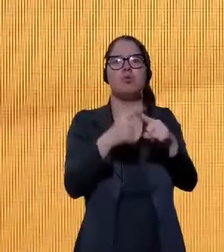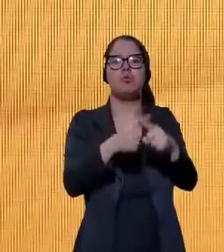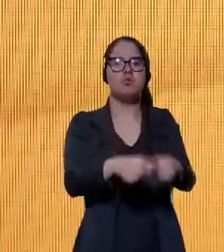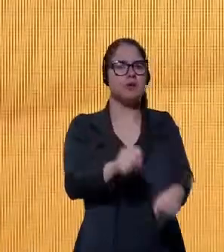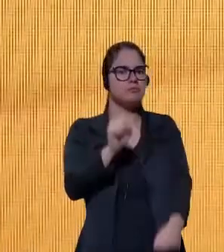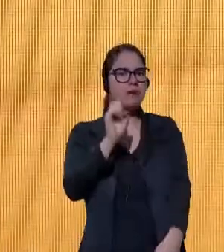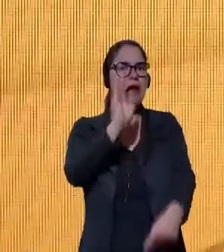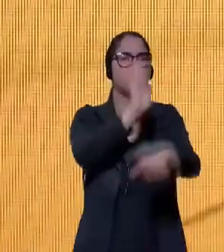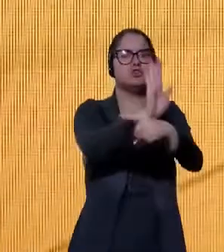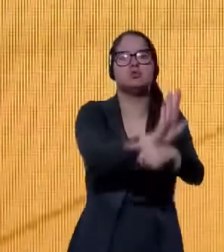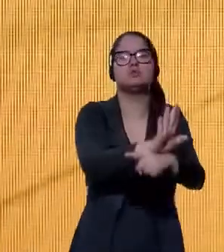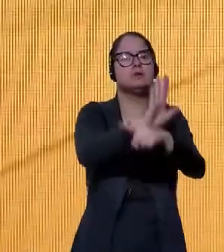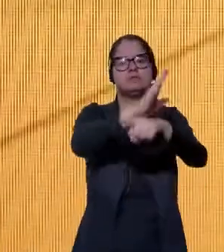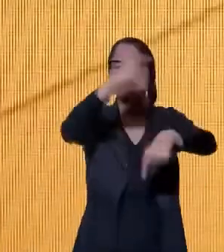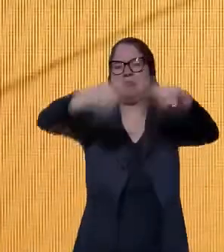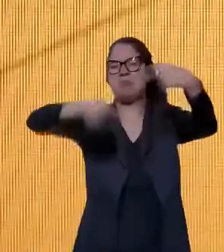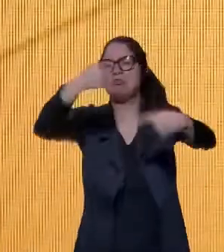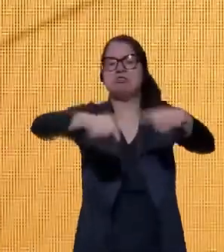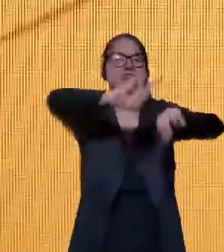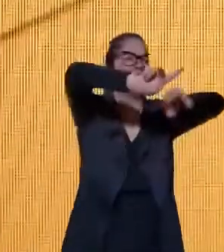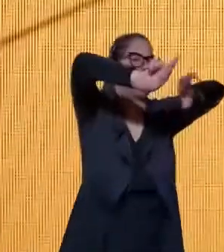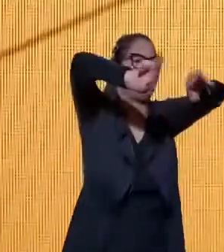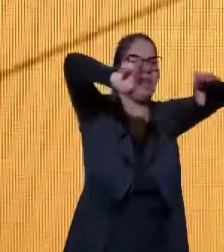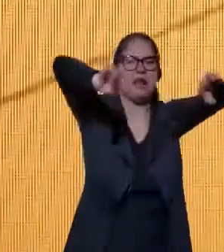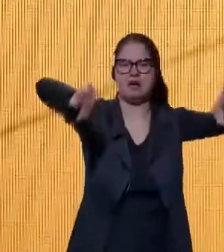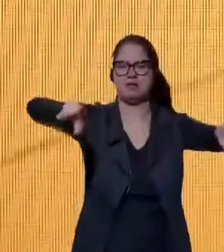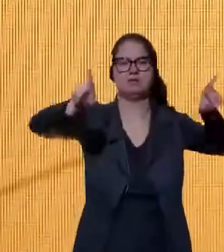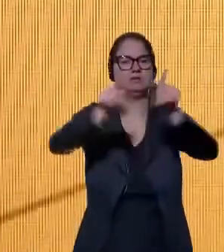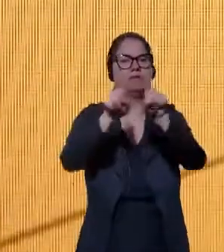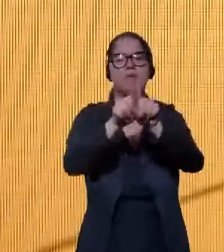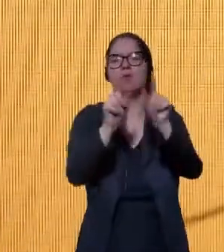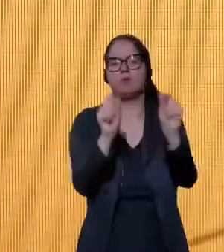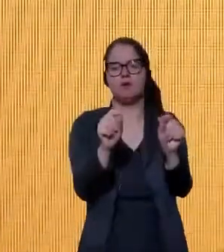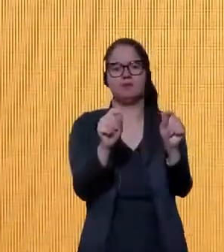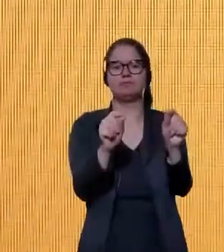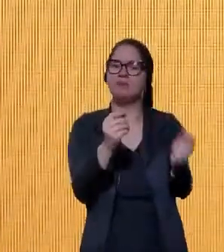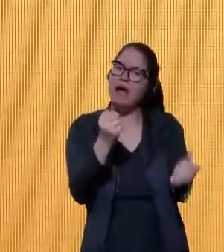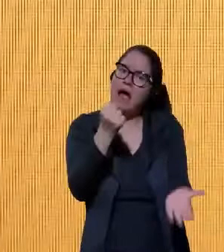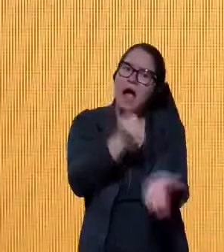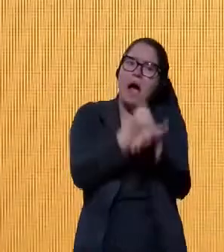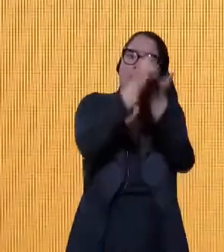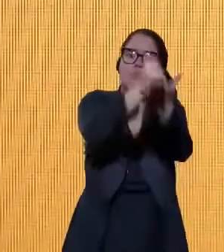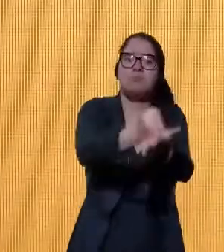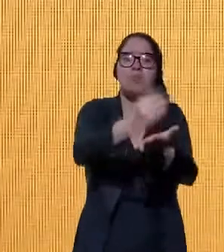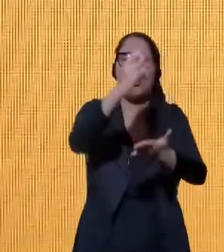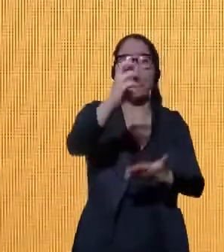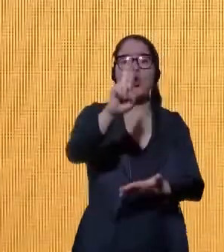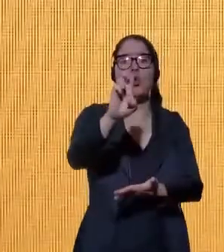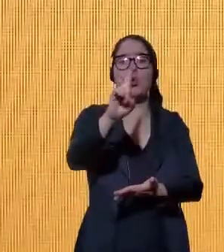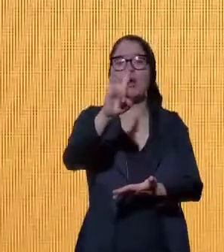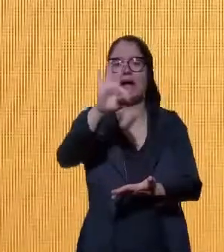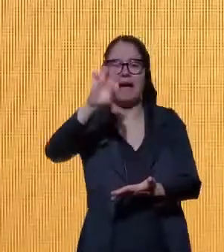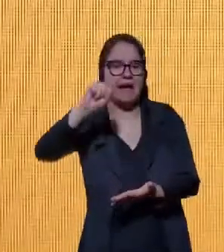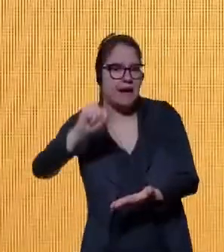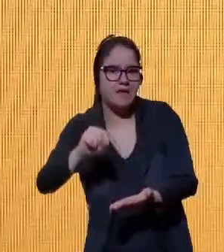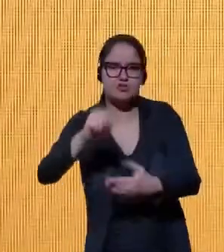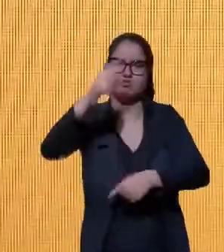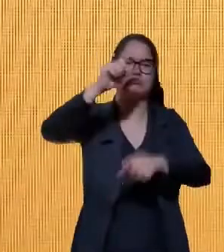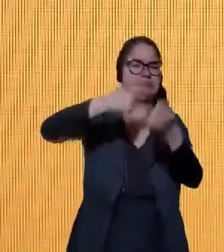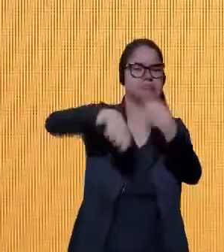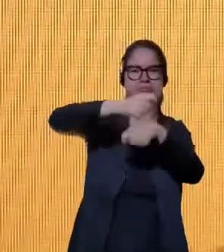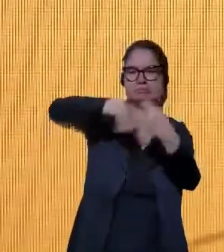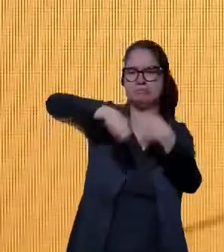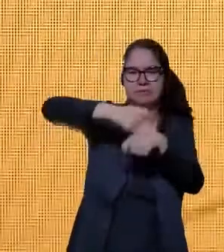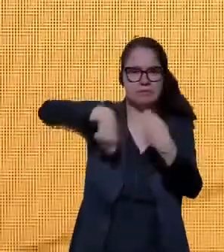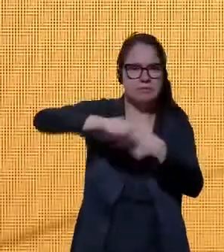contribuindo para o crédito total da economia e para desempossar créditos e recursos